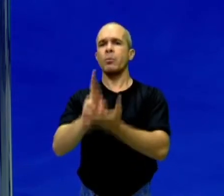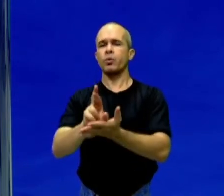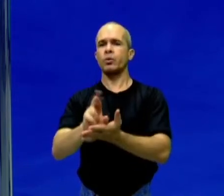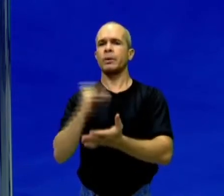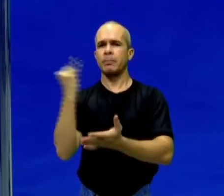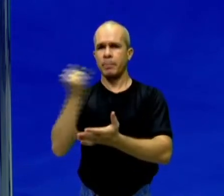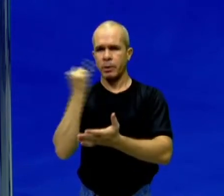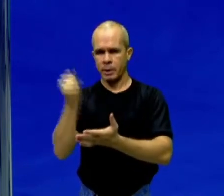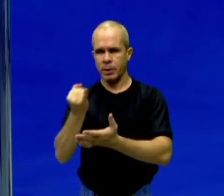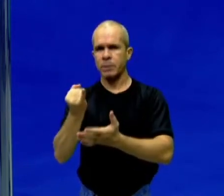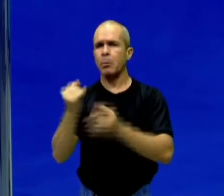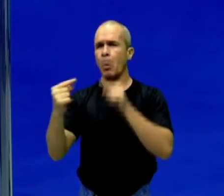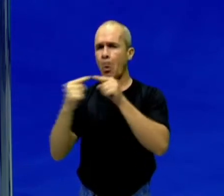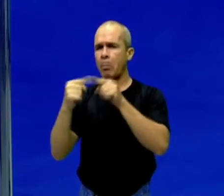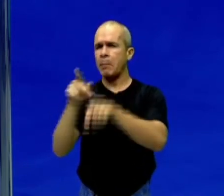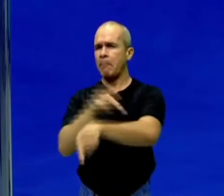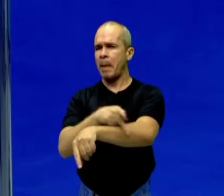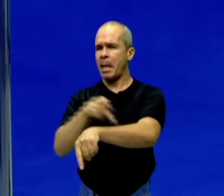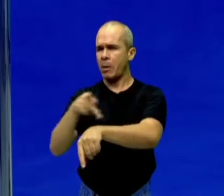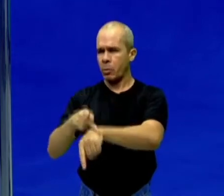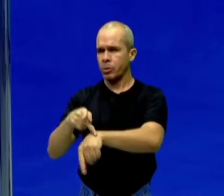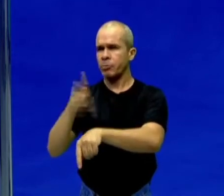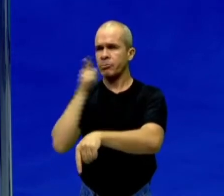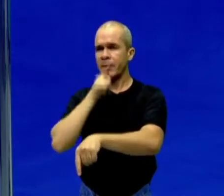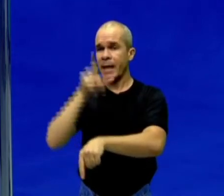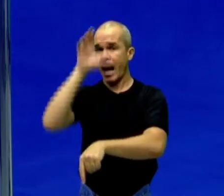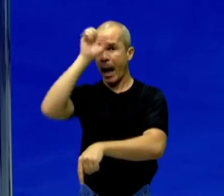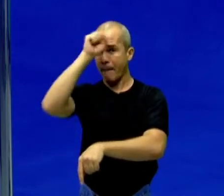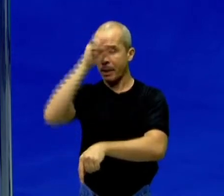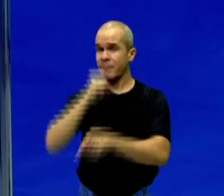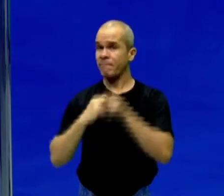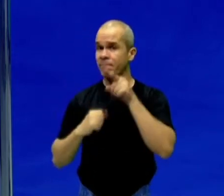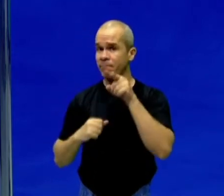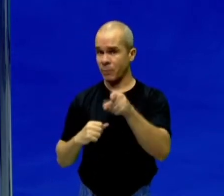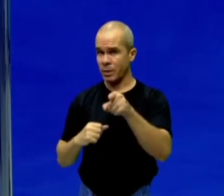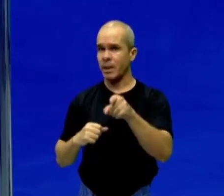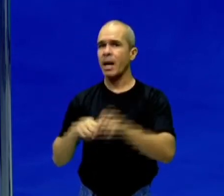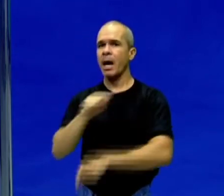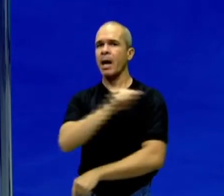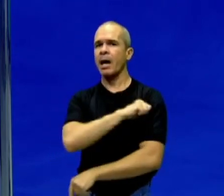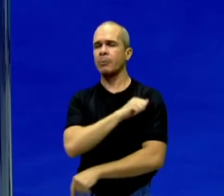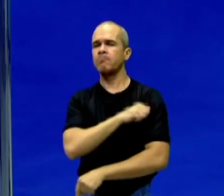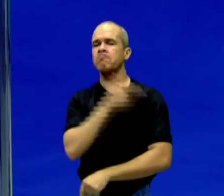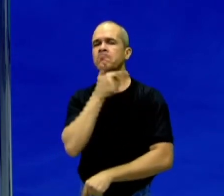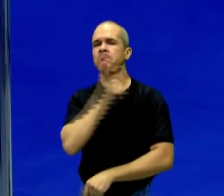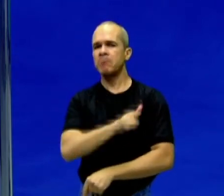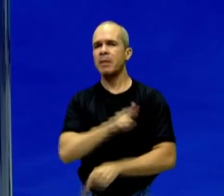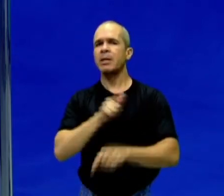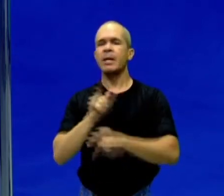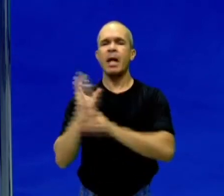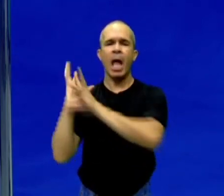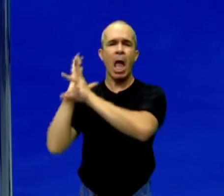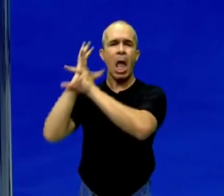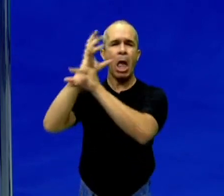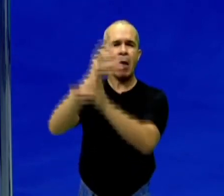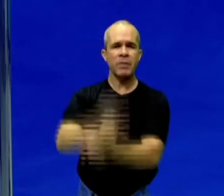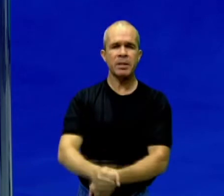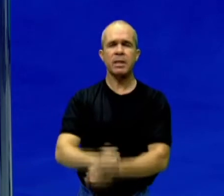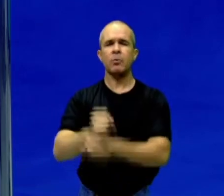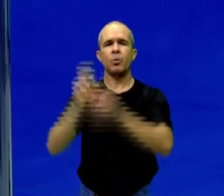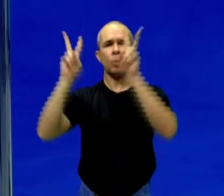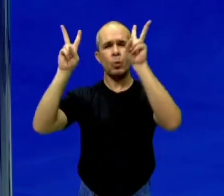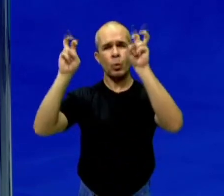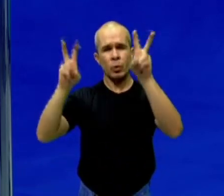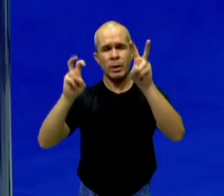pedagógica de aprendizagem, onde você, estudante, irá fazer uma revisão geral do tema,